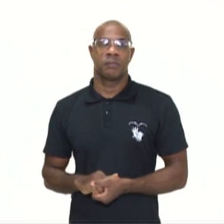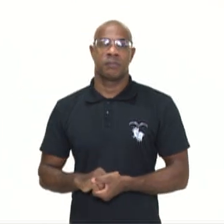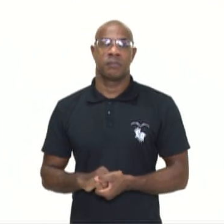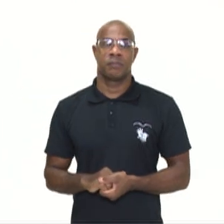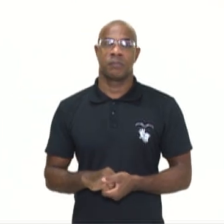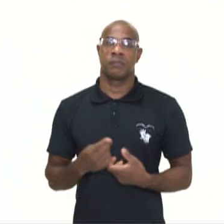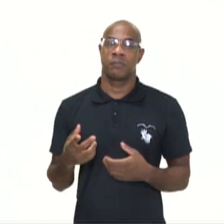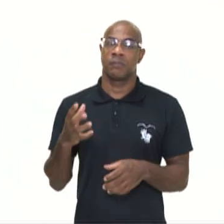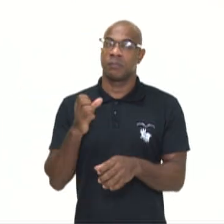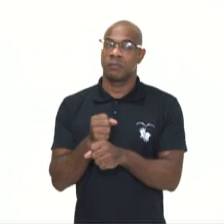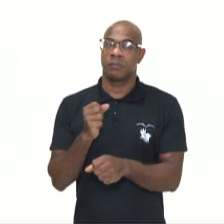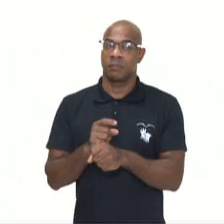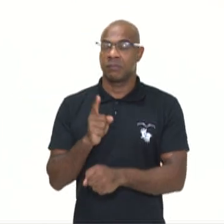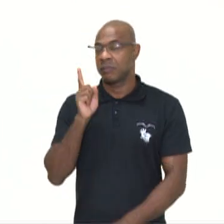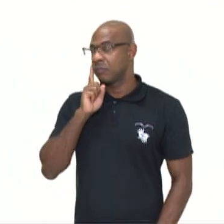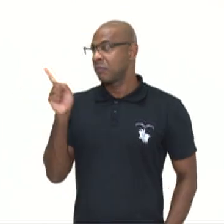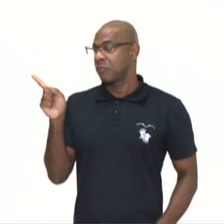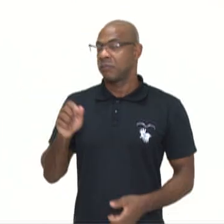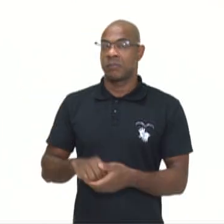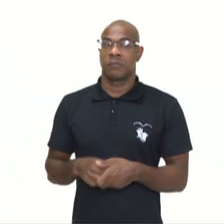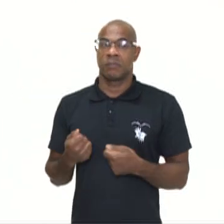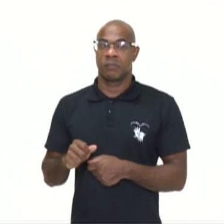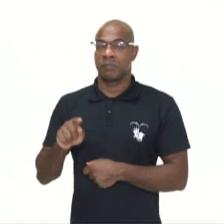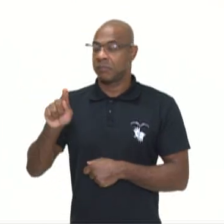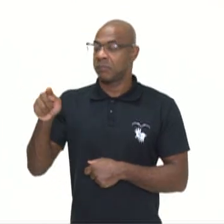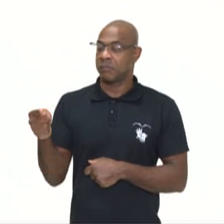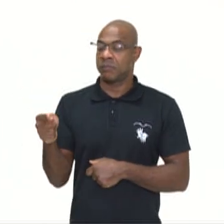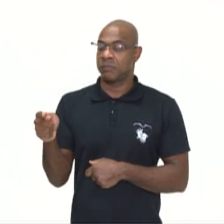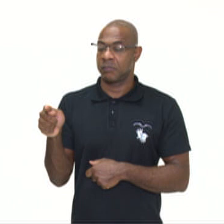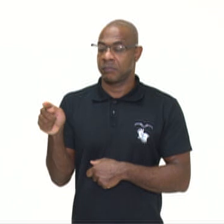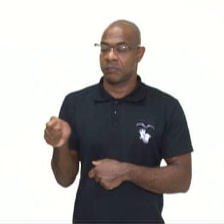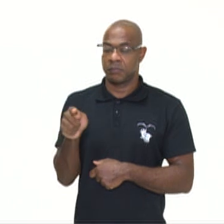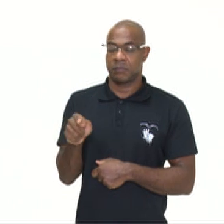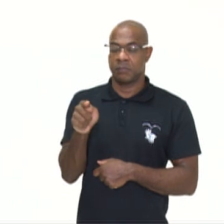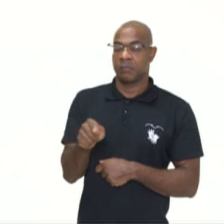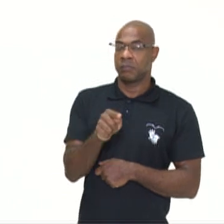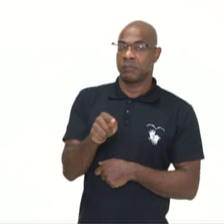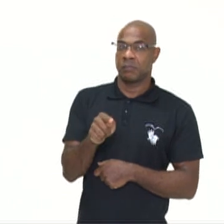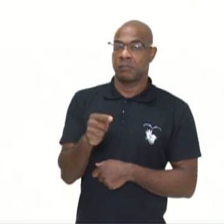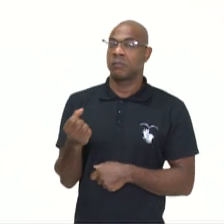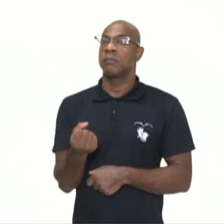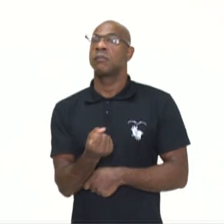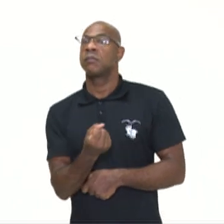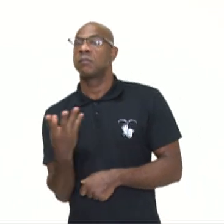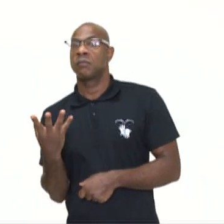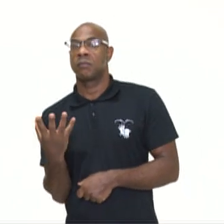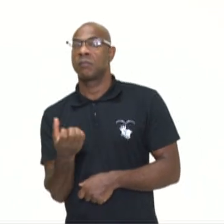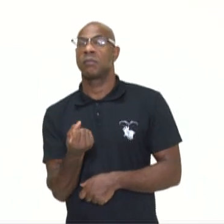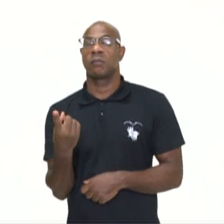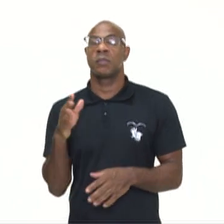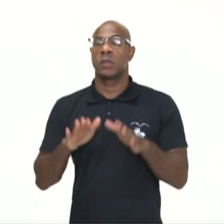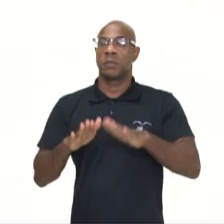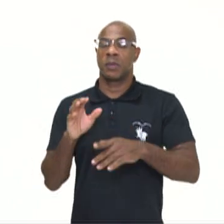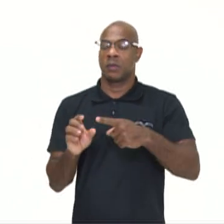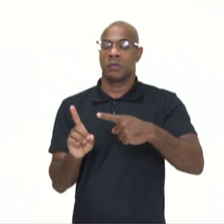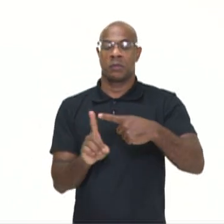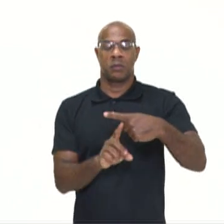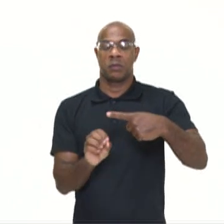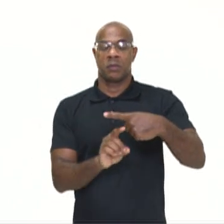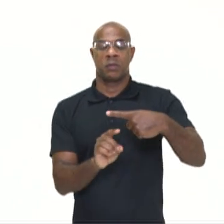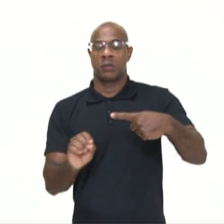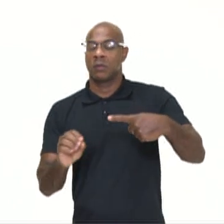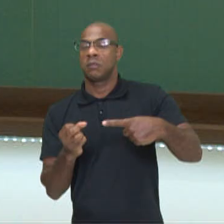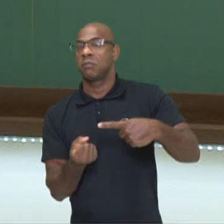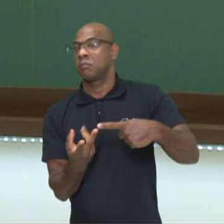por uma potência de 10, basta deslocar a vírgula para a esquerda, tantas casas quantos forem os zeros, ou seja, o expoente da potência.